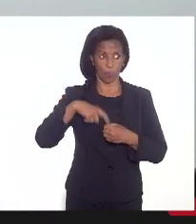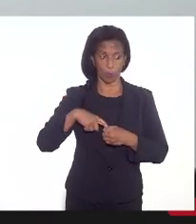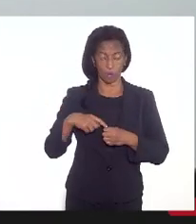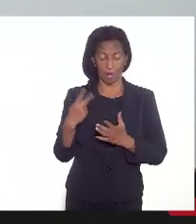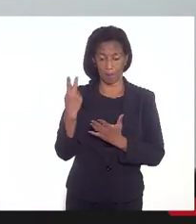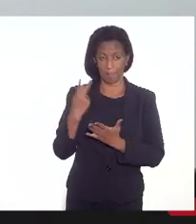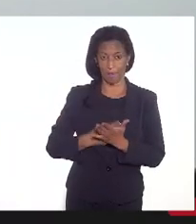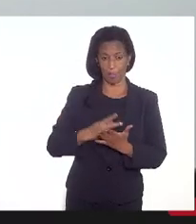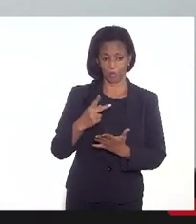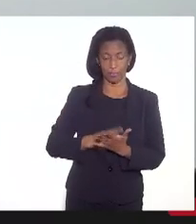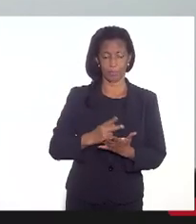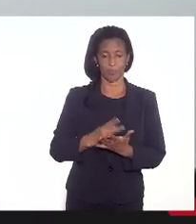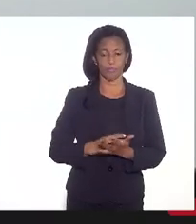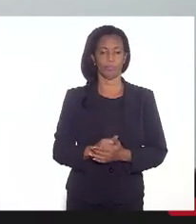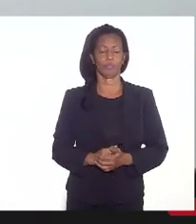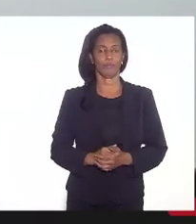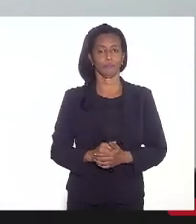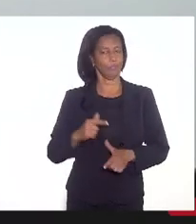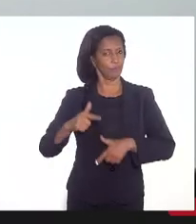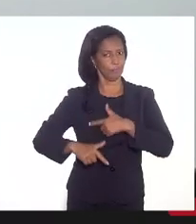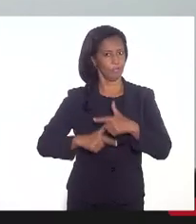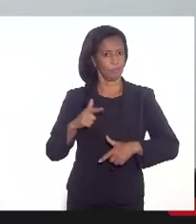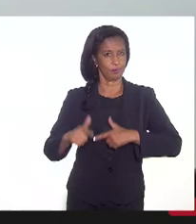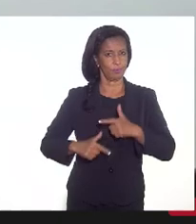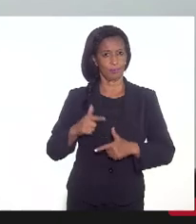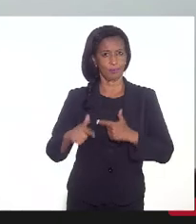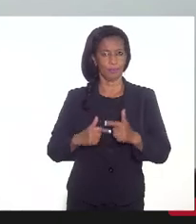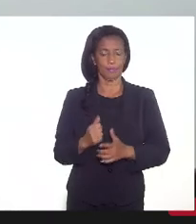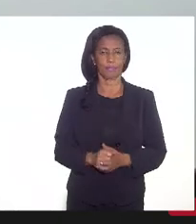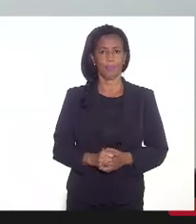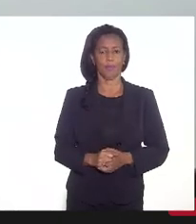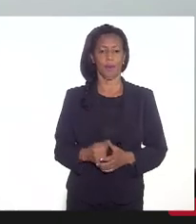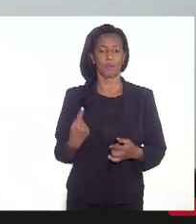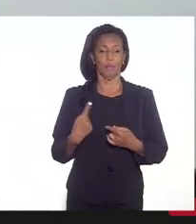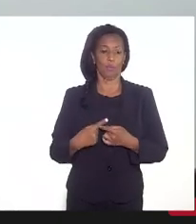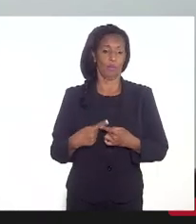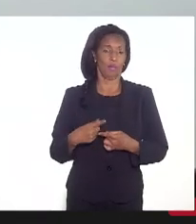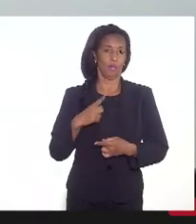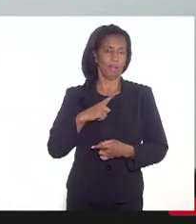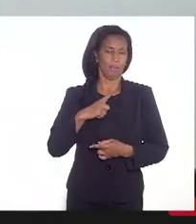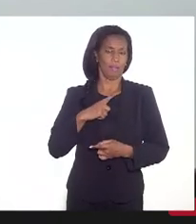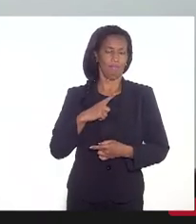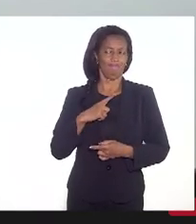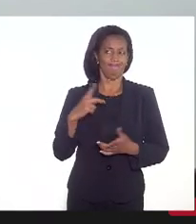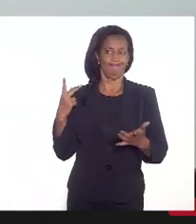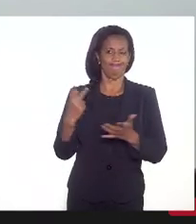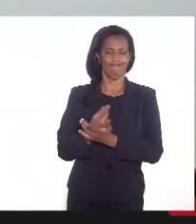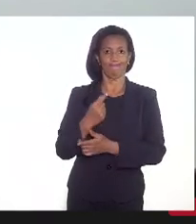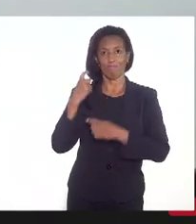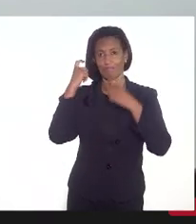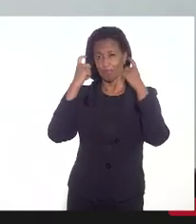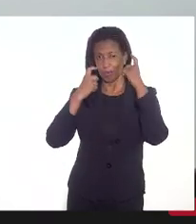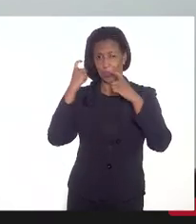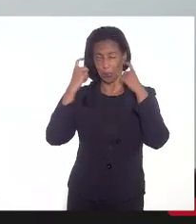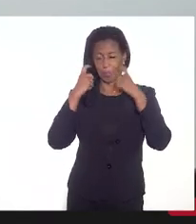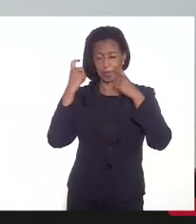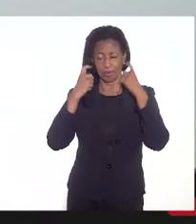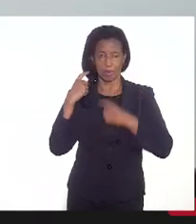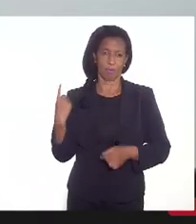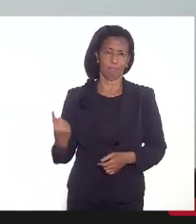pauta dos servidores, porque tem sido uma preocupação muito grande nossa,